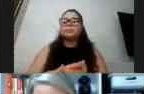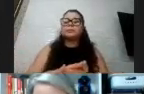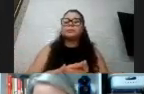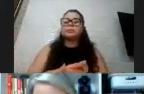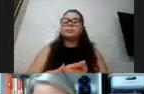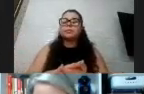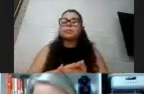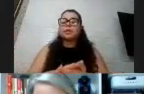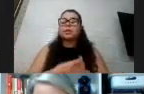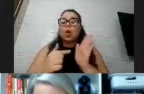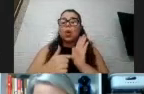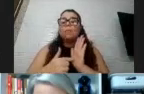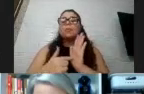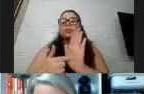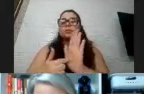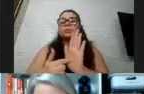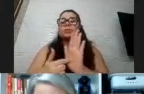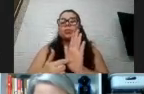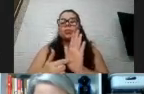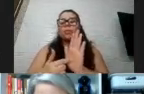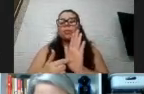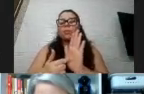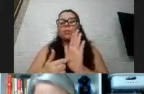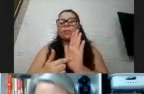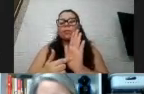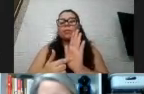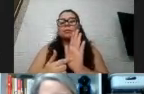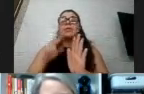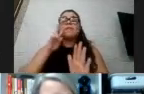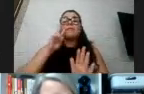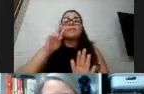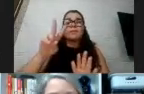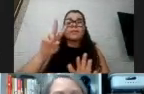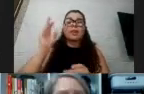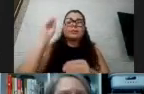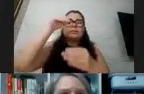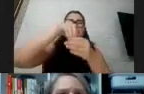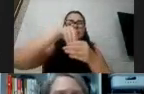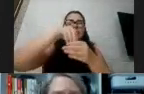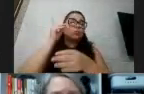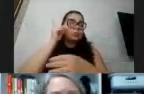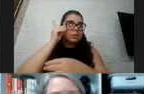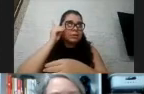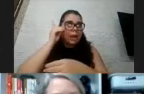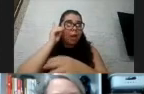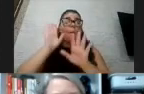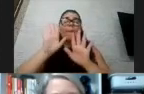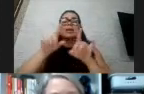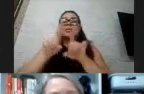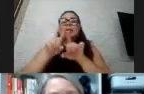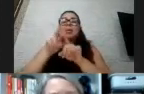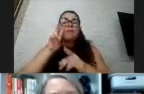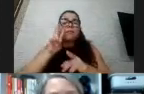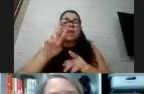condições, por exemplo, que a gente vê na síndrome de Down, mas que também vemos em algumas outras deficiências,